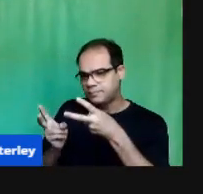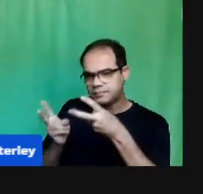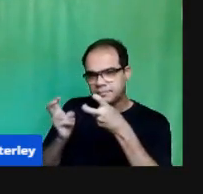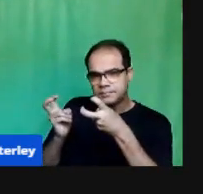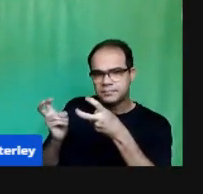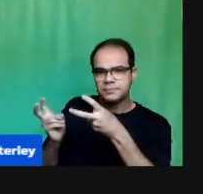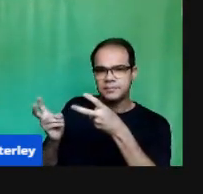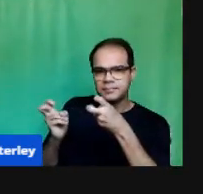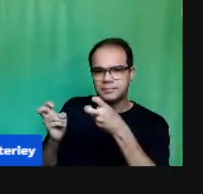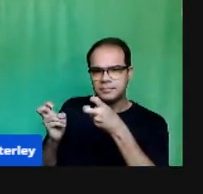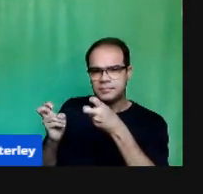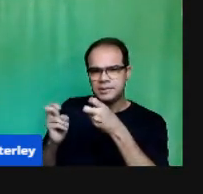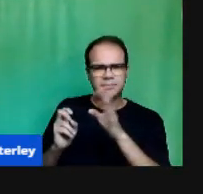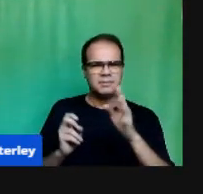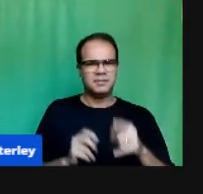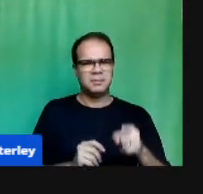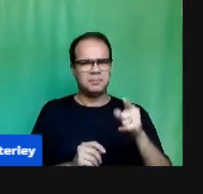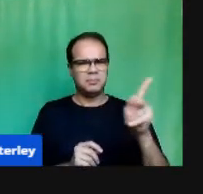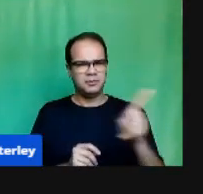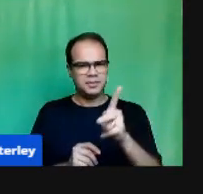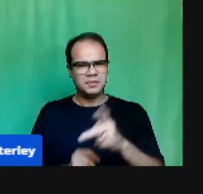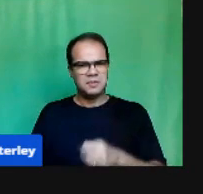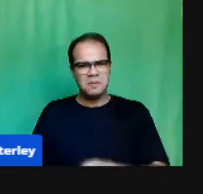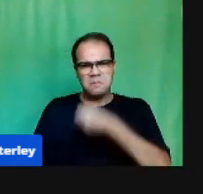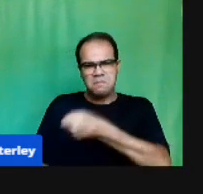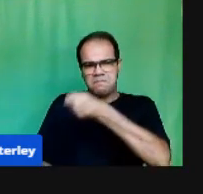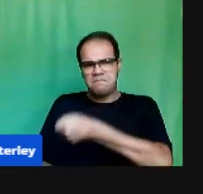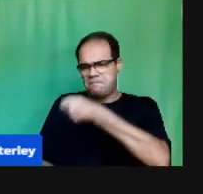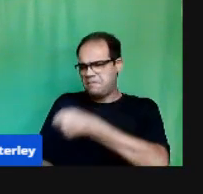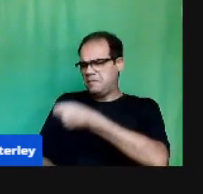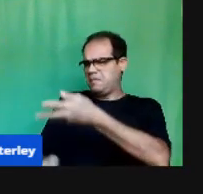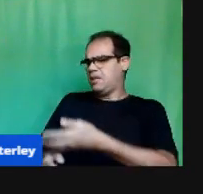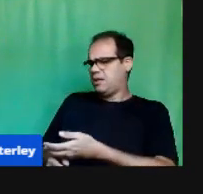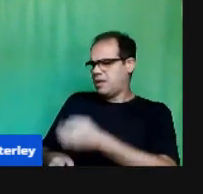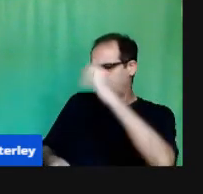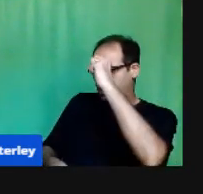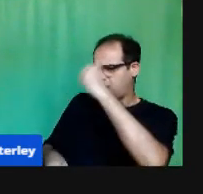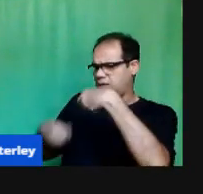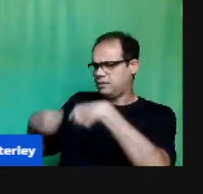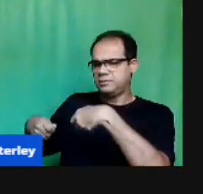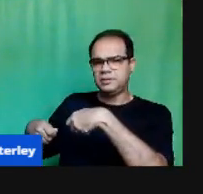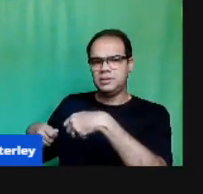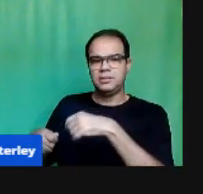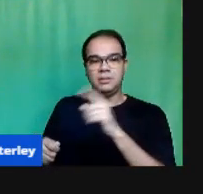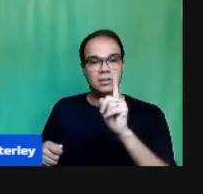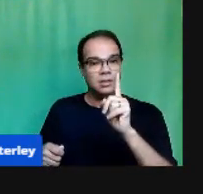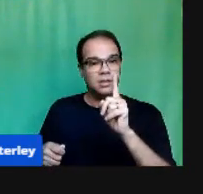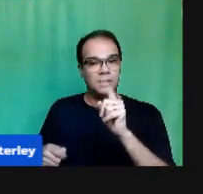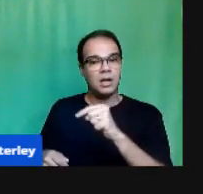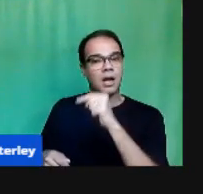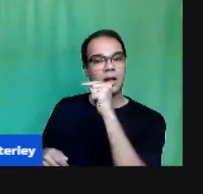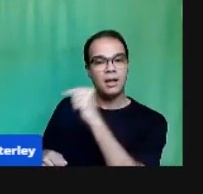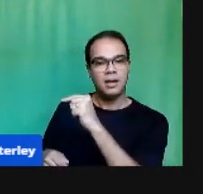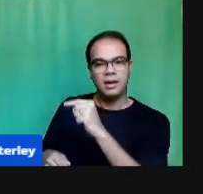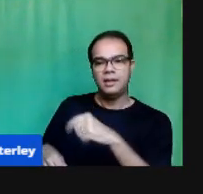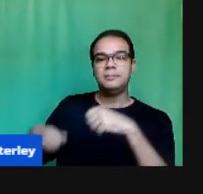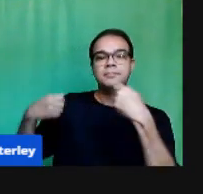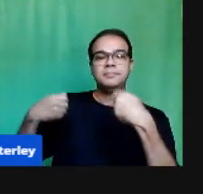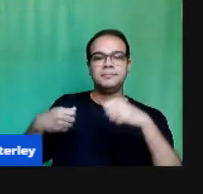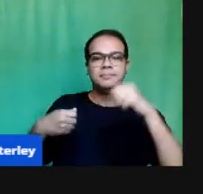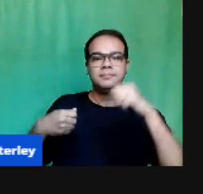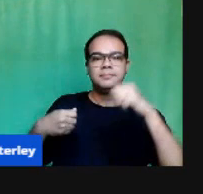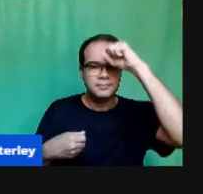temor E punição Mas como parte Importante Da aprendizagem E ali embaixo Tem uma citação De Jussara